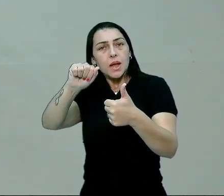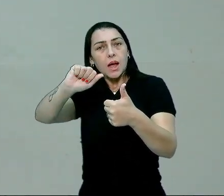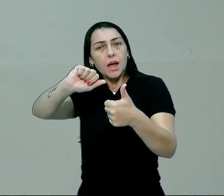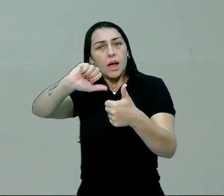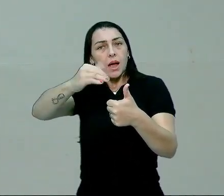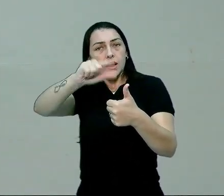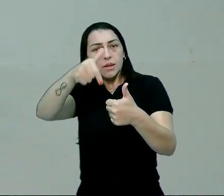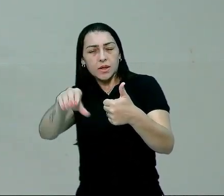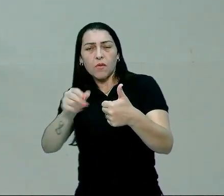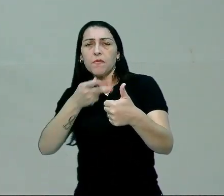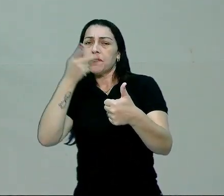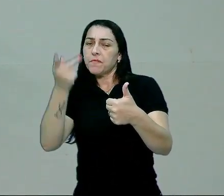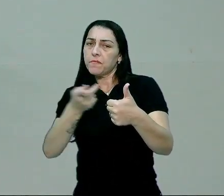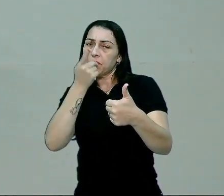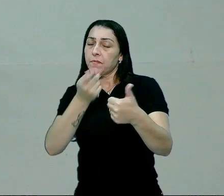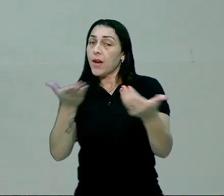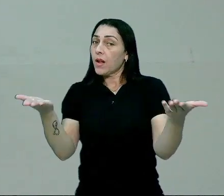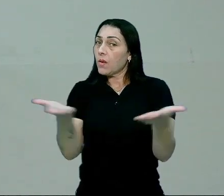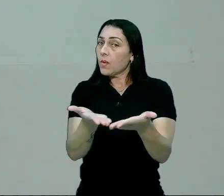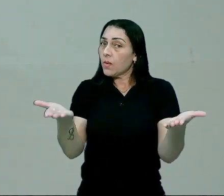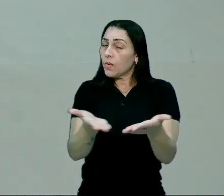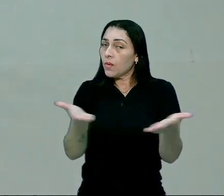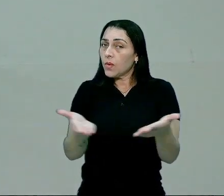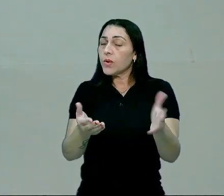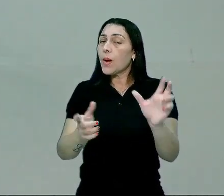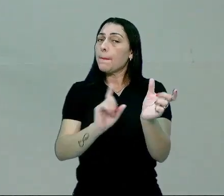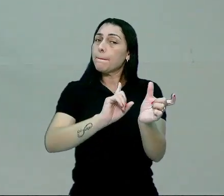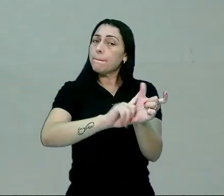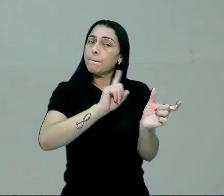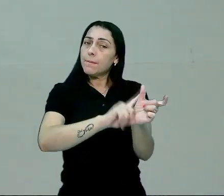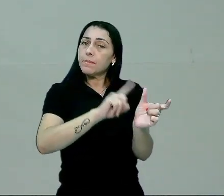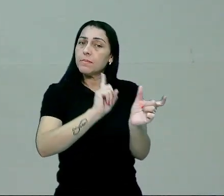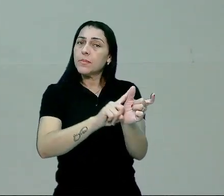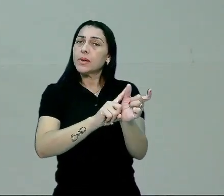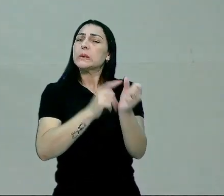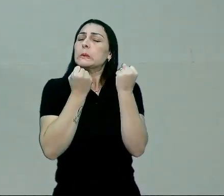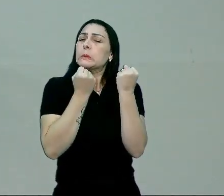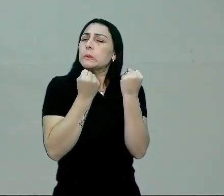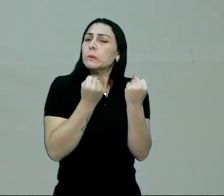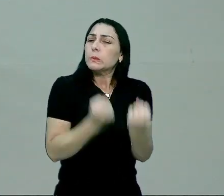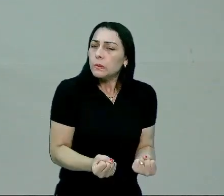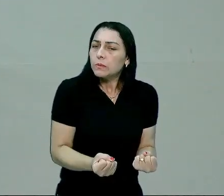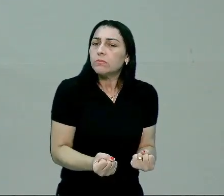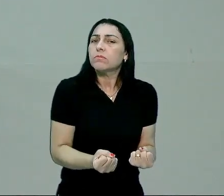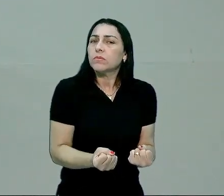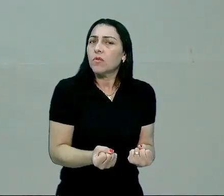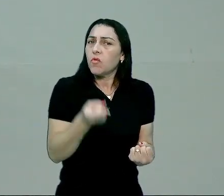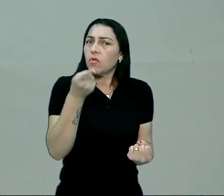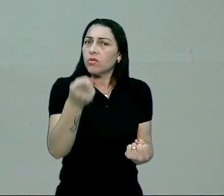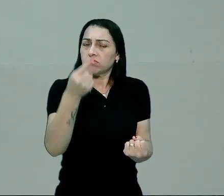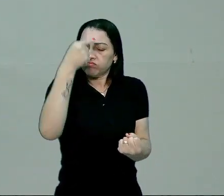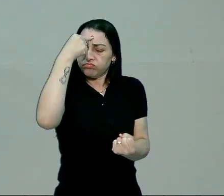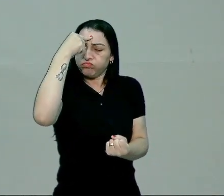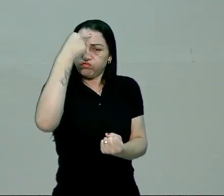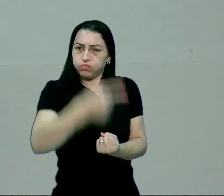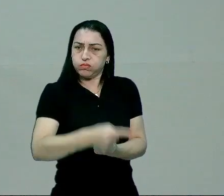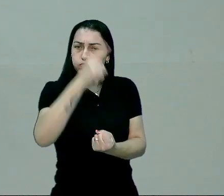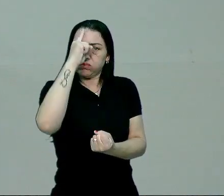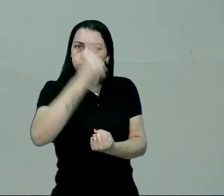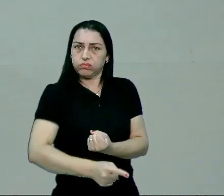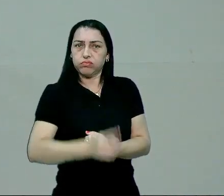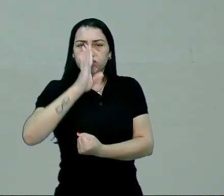fala em dominação nos dias atuais, é uma palavra assim que pesa, né? É como se você estivesse